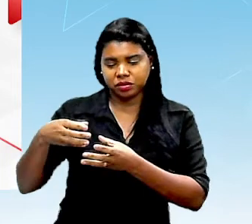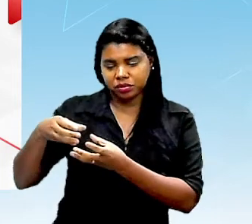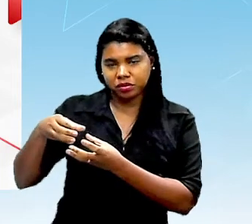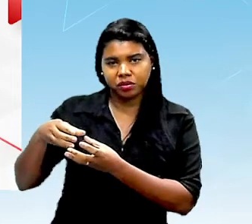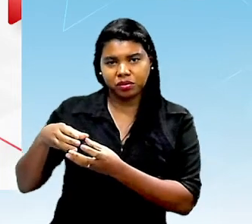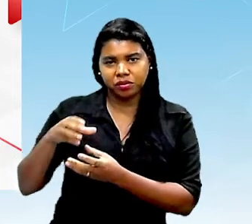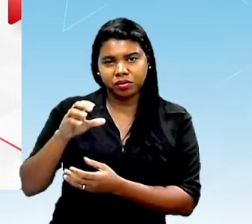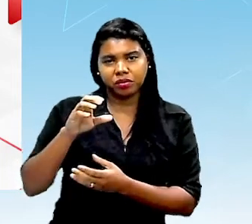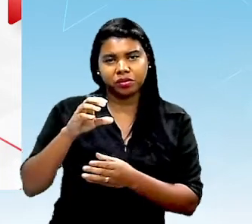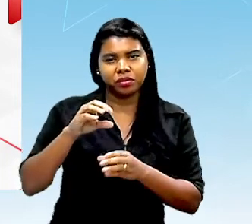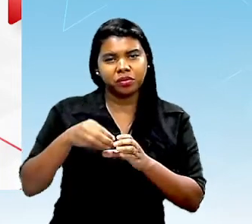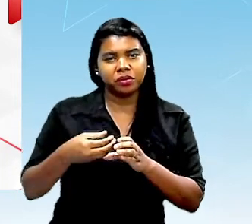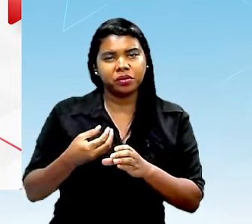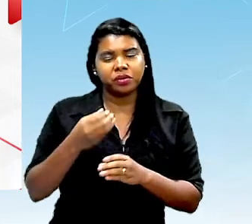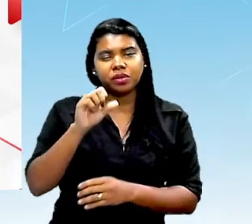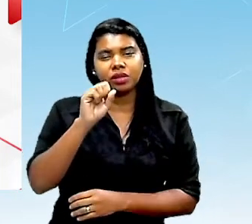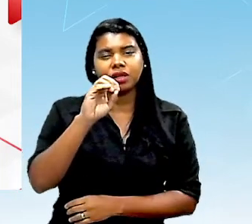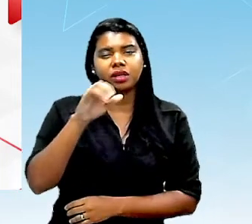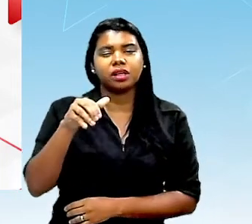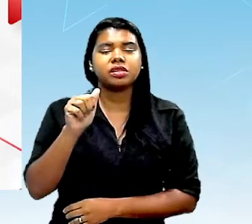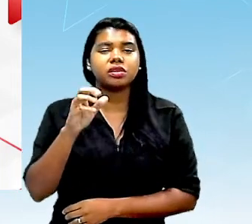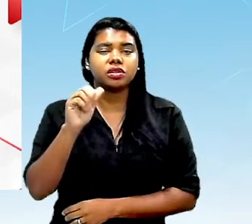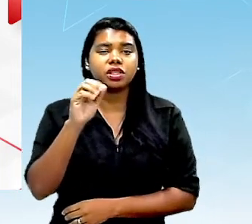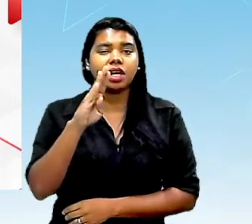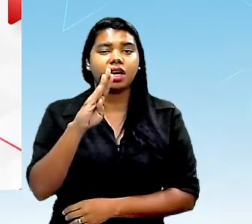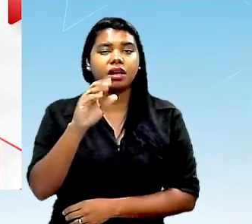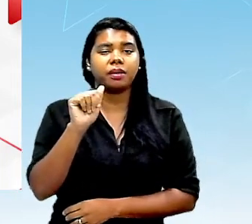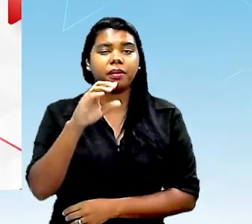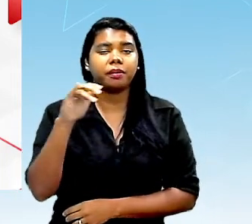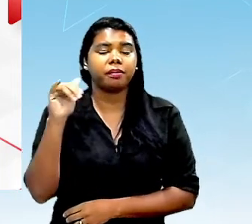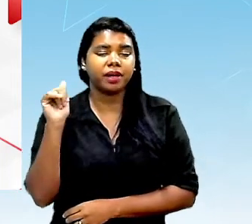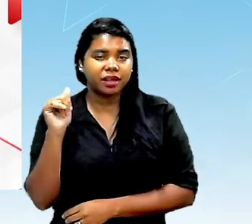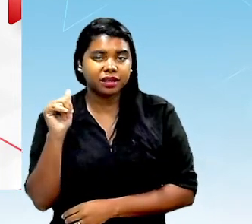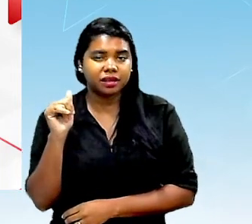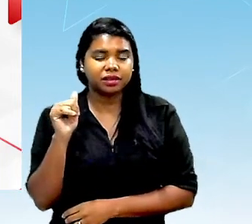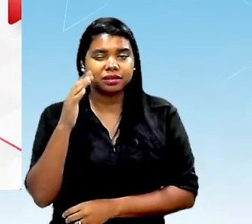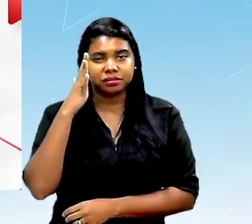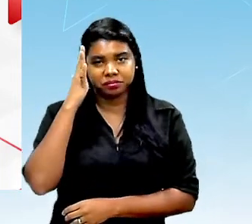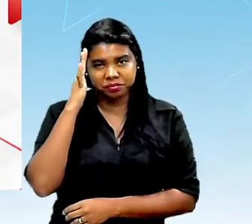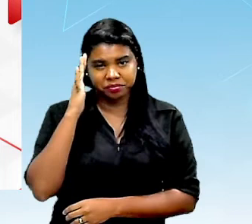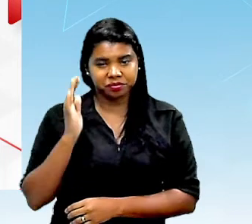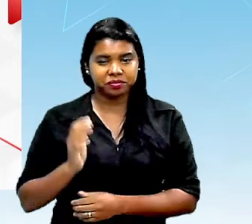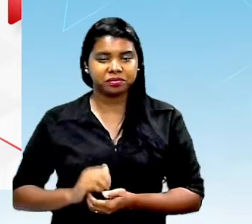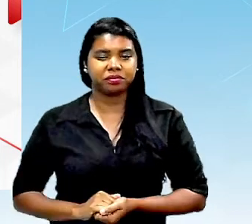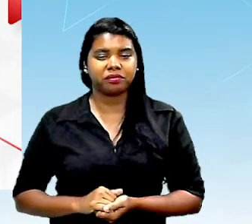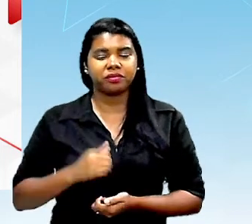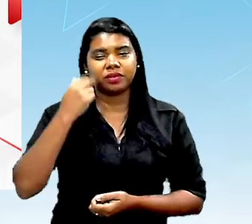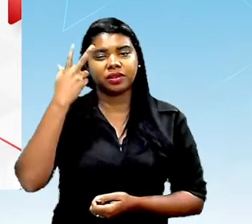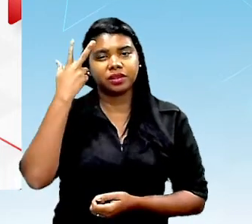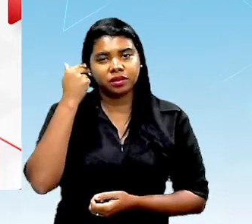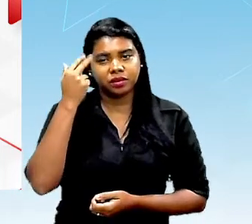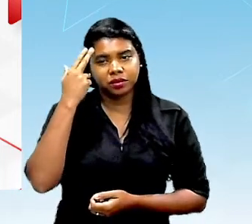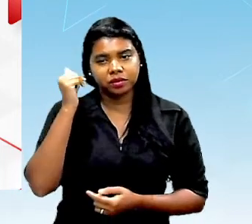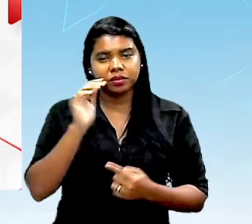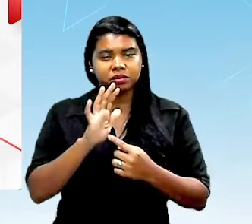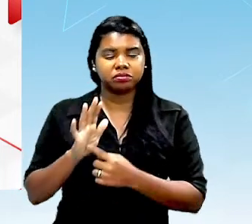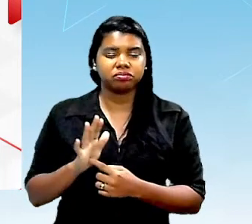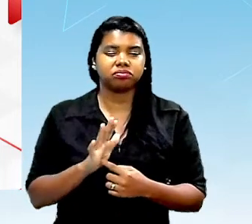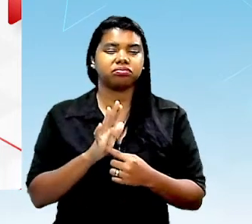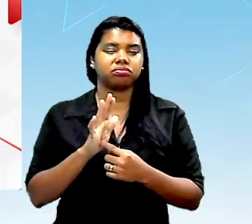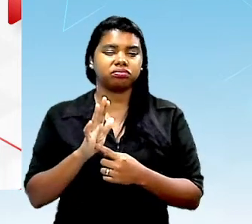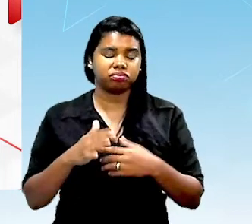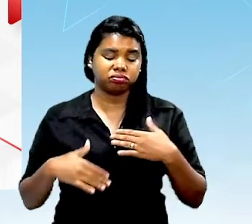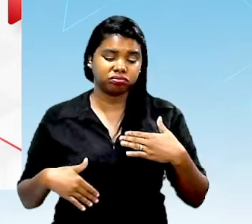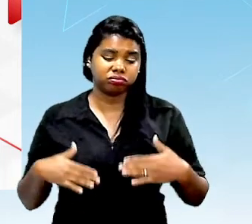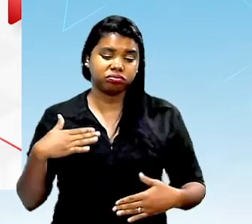a própria soja enquanto que o óleo a gordura saturada normalmente traz aí um prejuízo